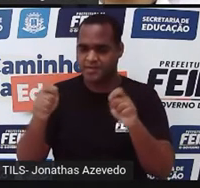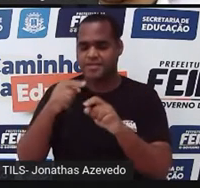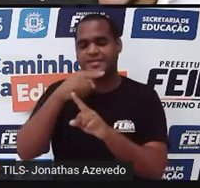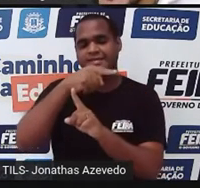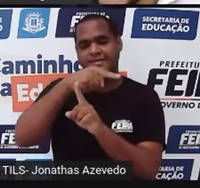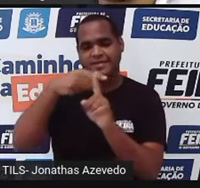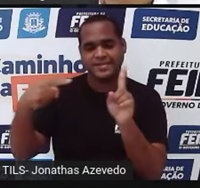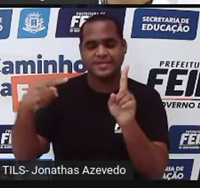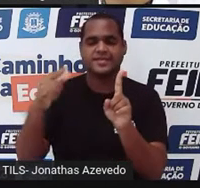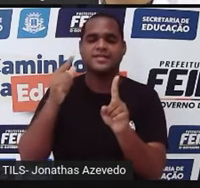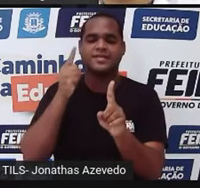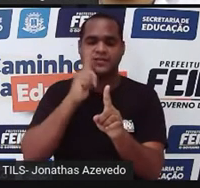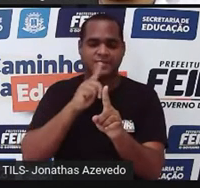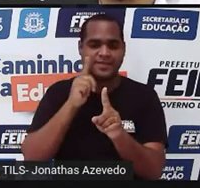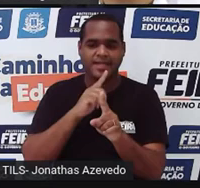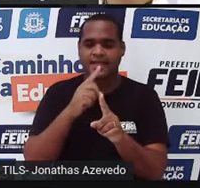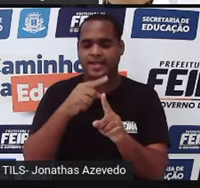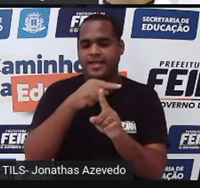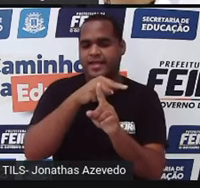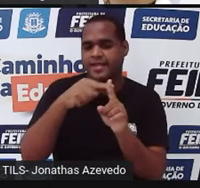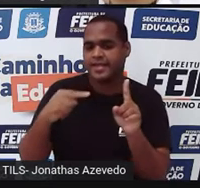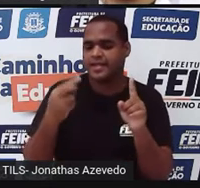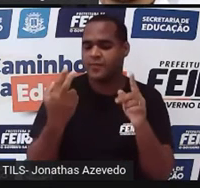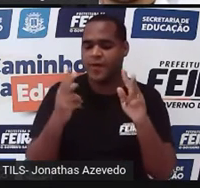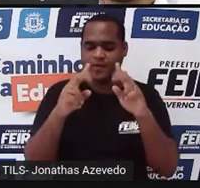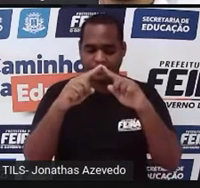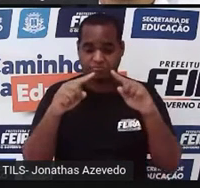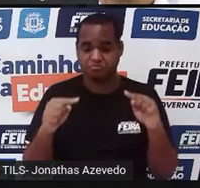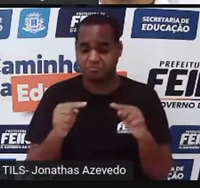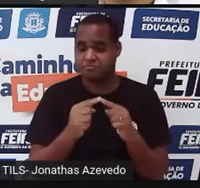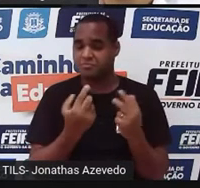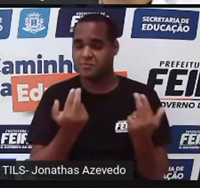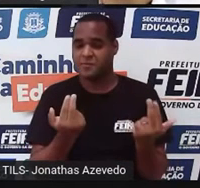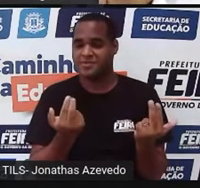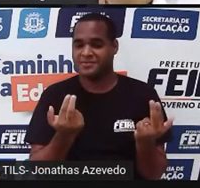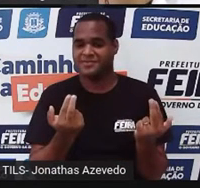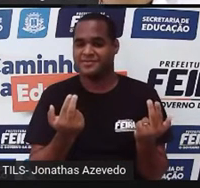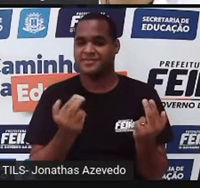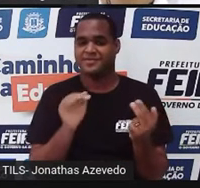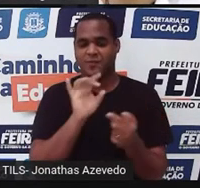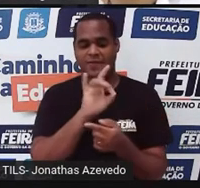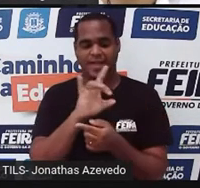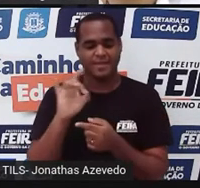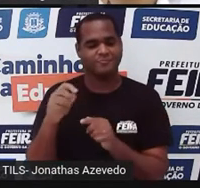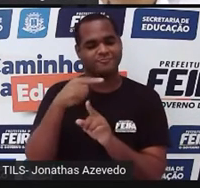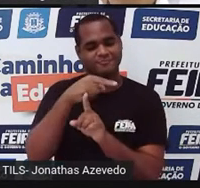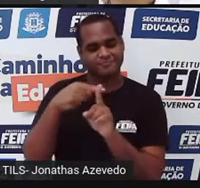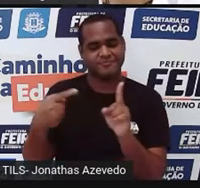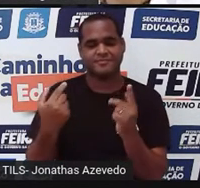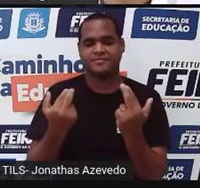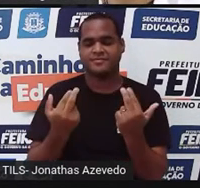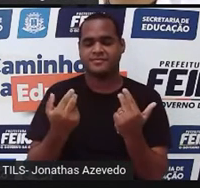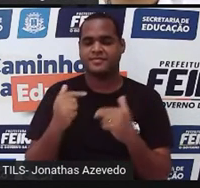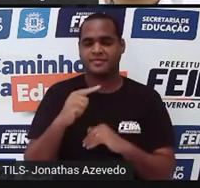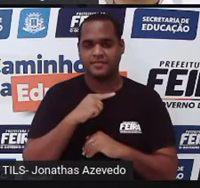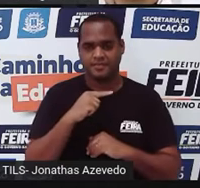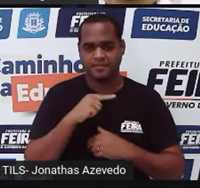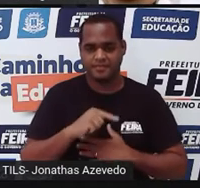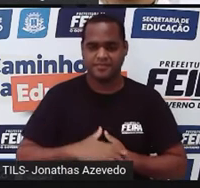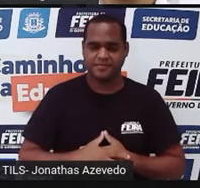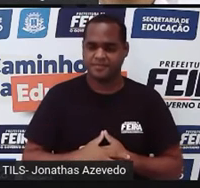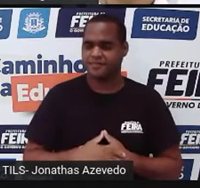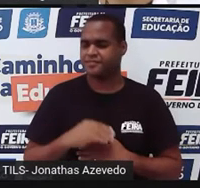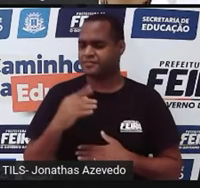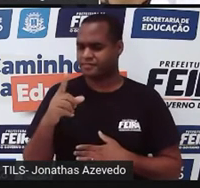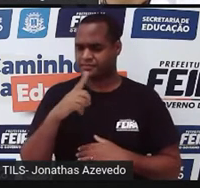dois triângulos idênticos. Então, cada um vai ser metade do retângulo. Por isso que a área de